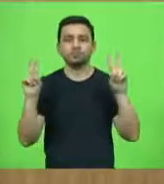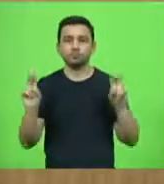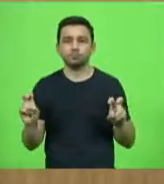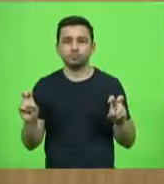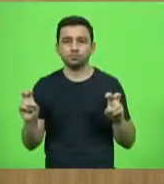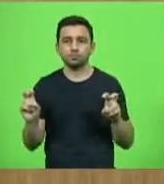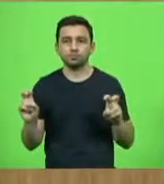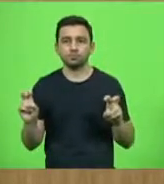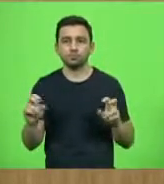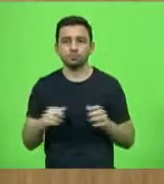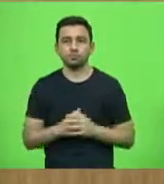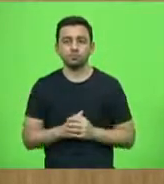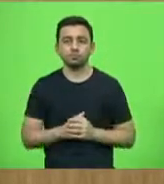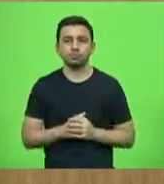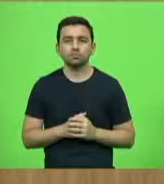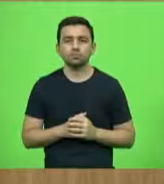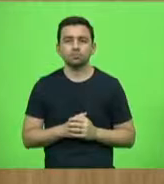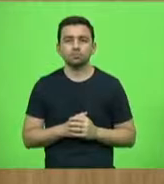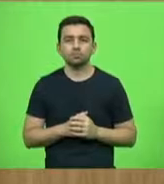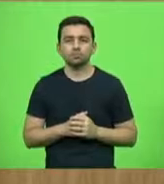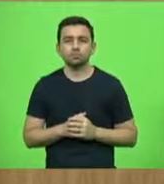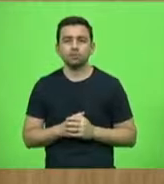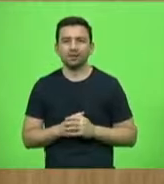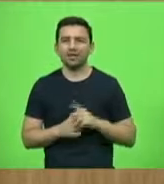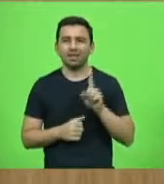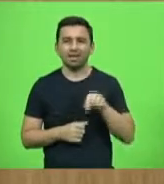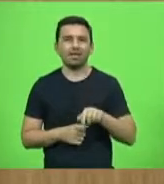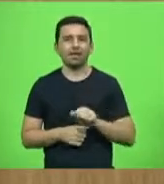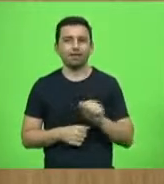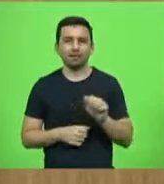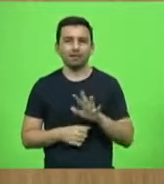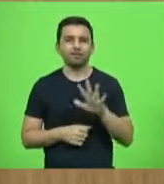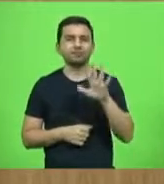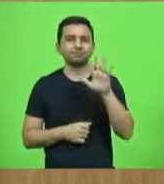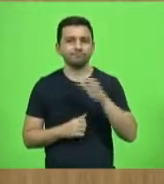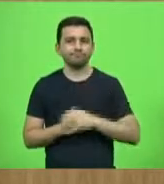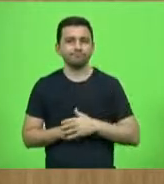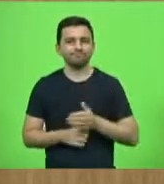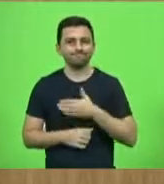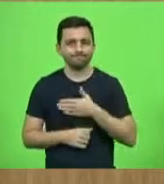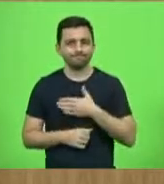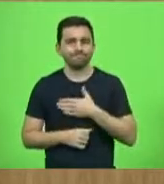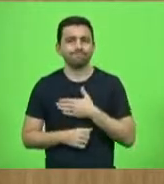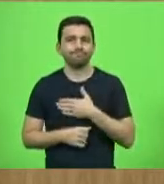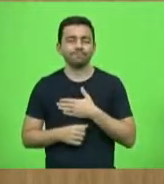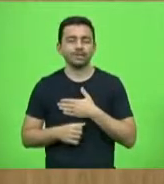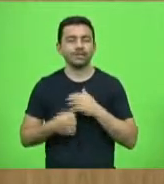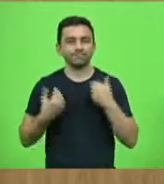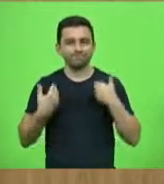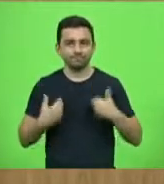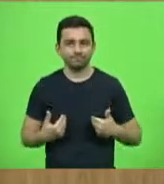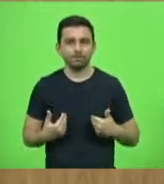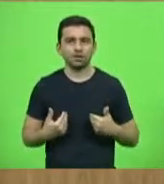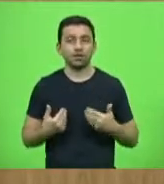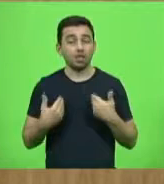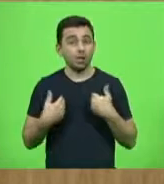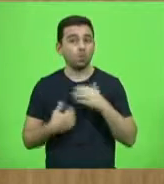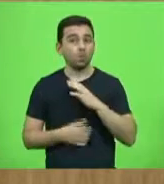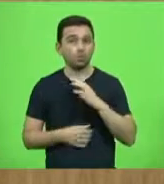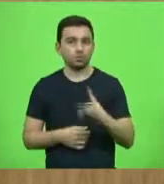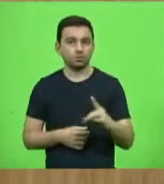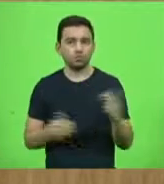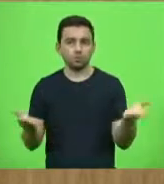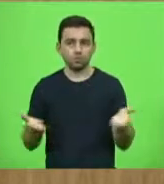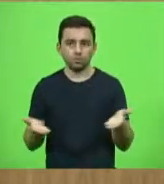ele é muito muito caro para a minha pessoa, para o meu ser. Hoje eu sou o coordenador, deputado